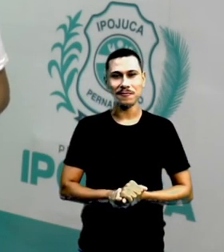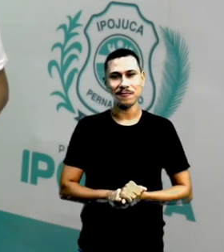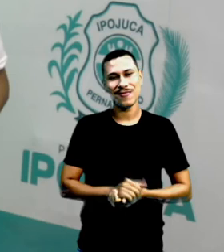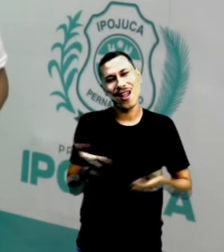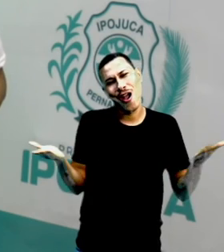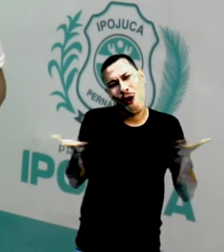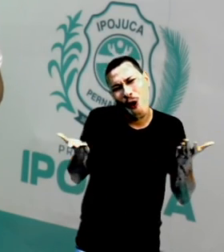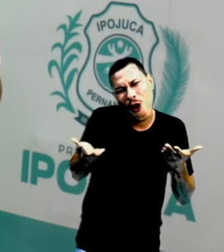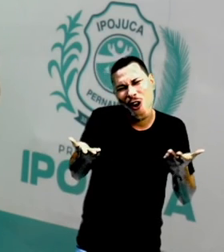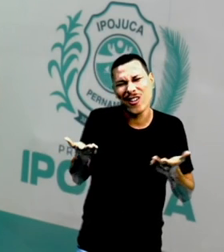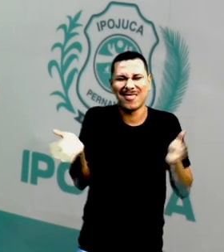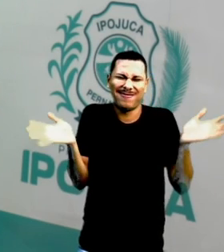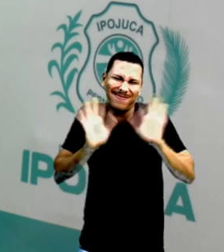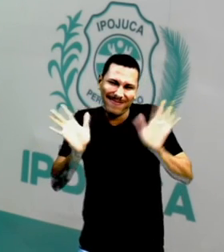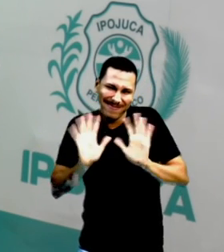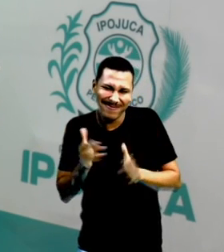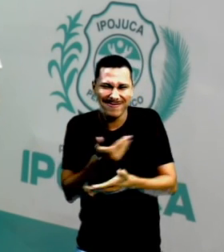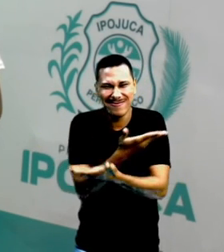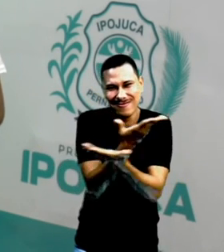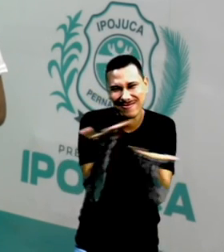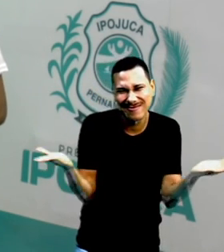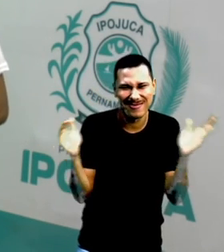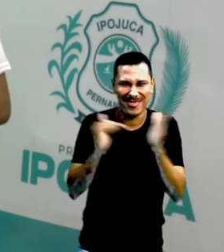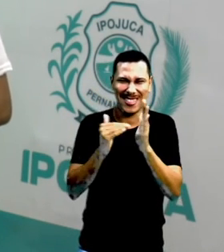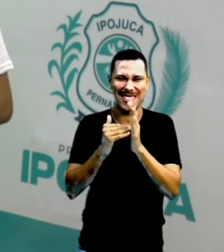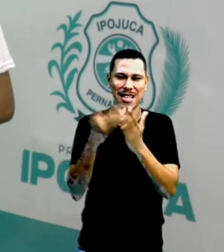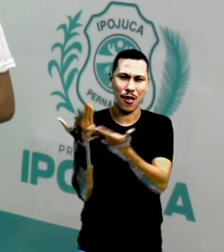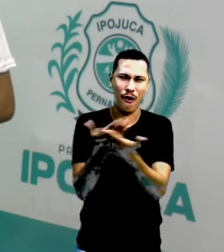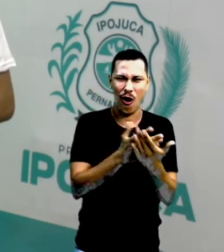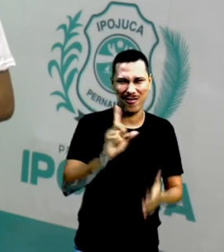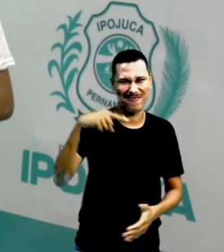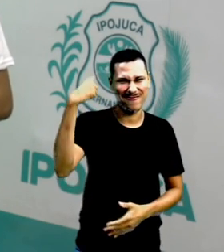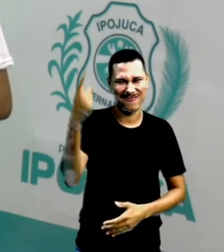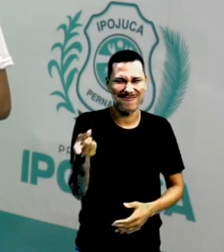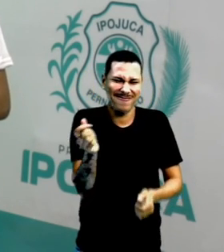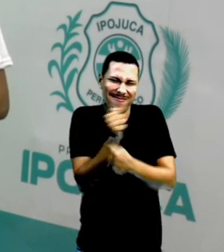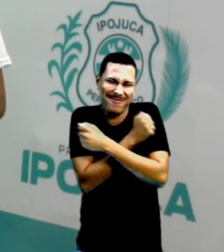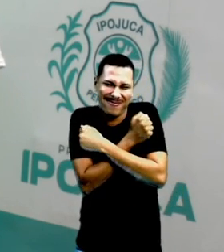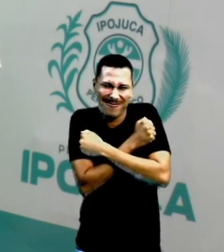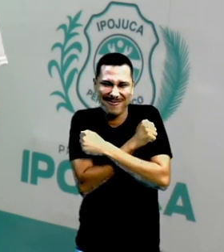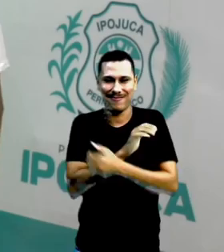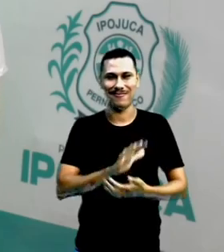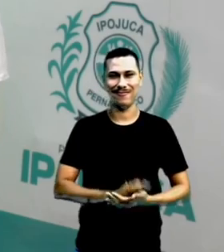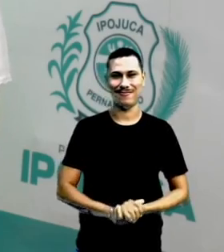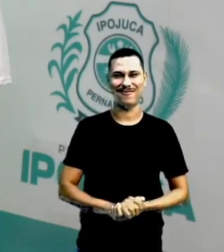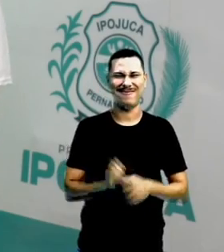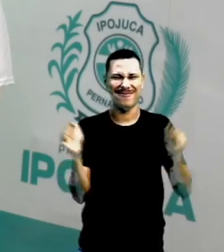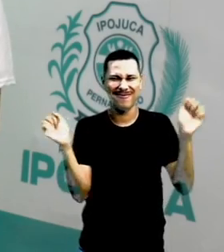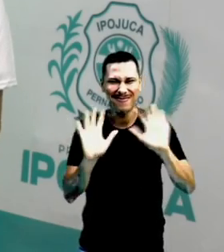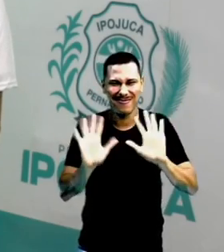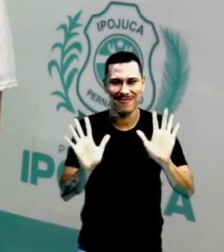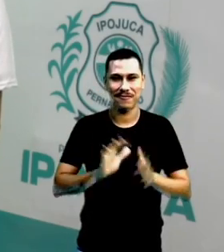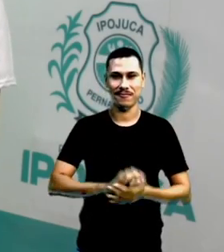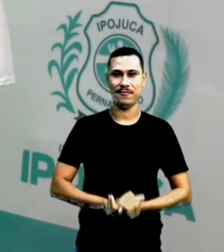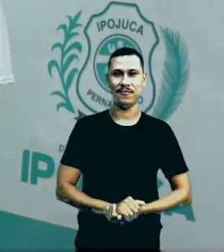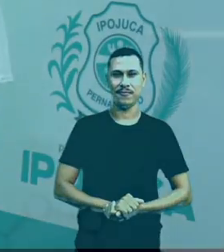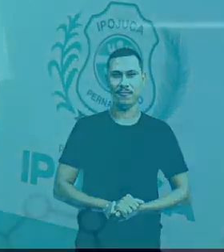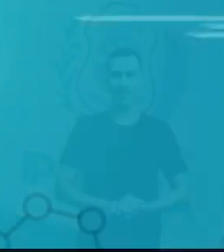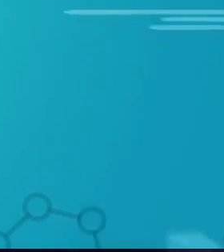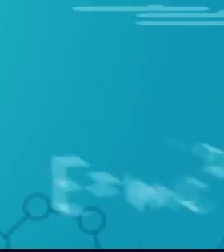Natália se despede de vocês e até a próxima aula, meus amores. Tchau, tchau! Tchau!